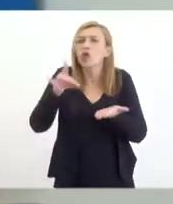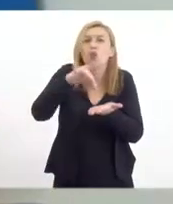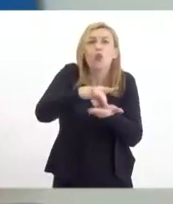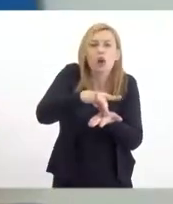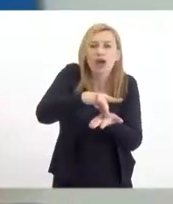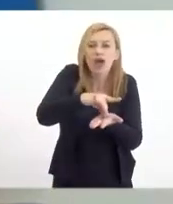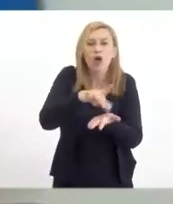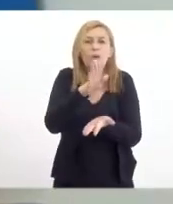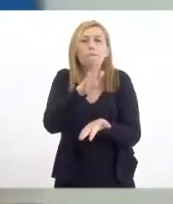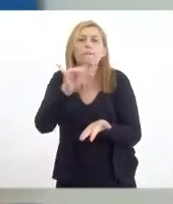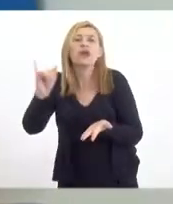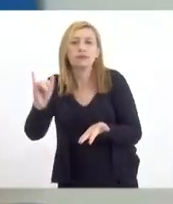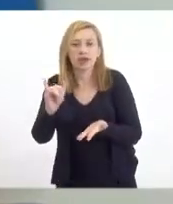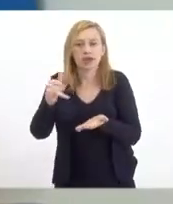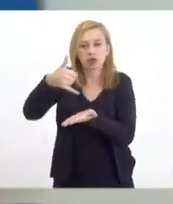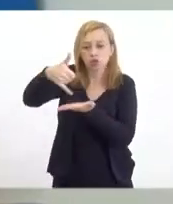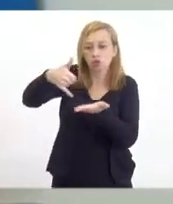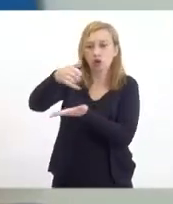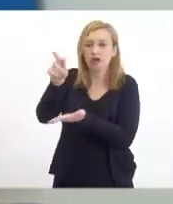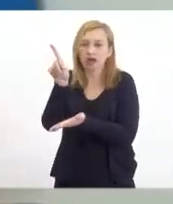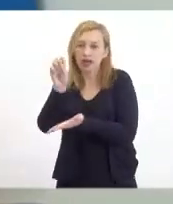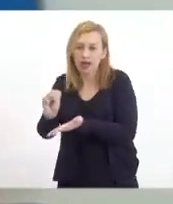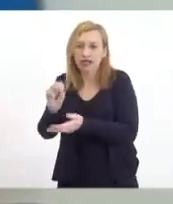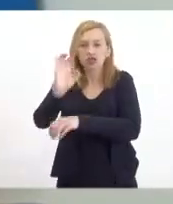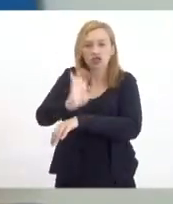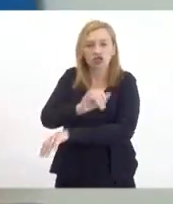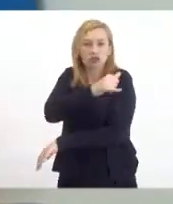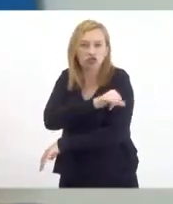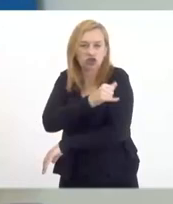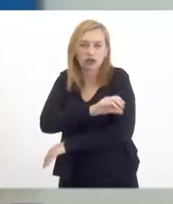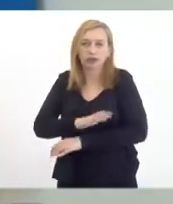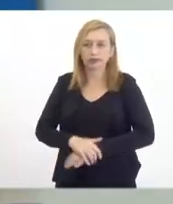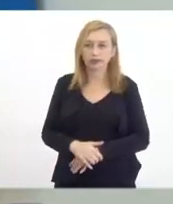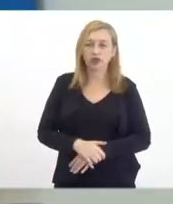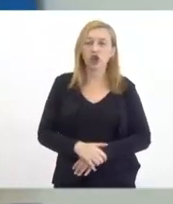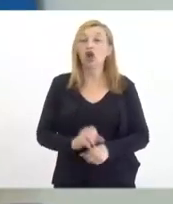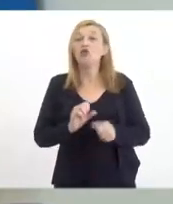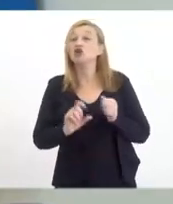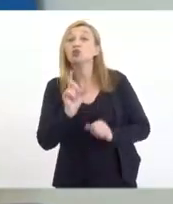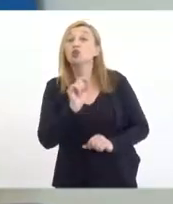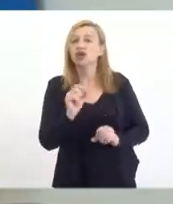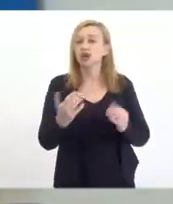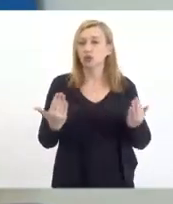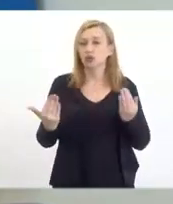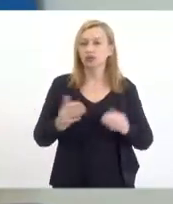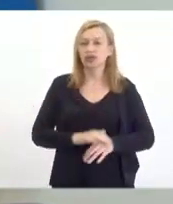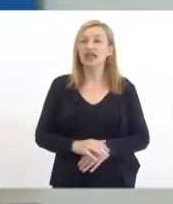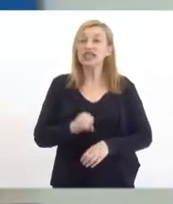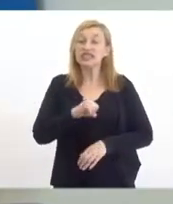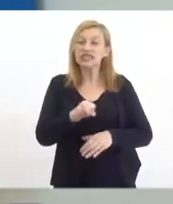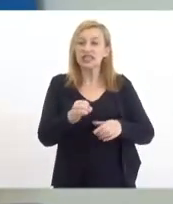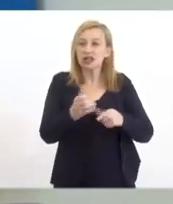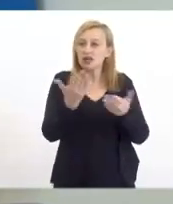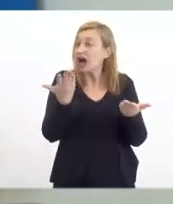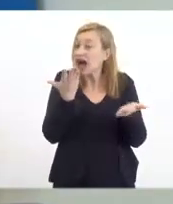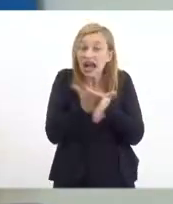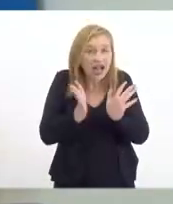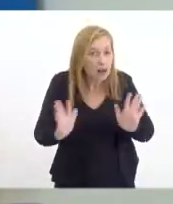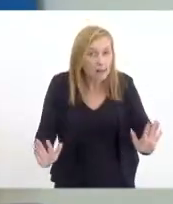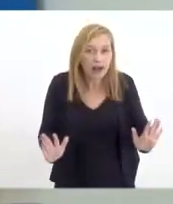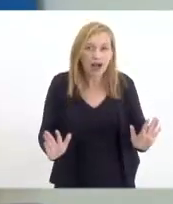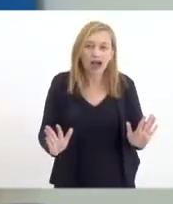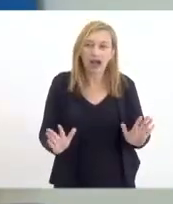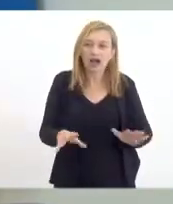real PIB do óleo e gás para o Estado do Rio de Janeiro. Ou seja, o que eu fiz? Eu simulei o seguinte, se acabar a